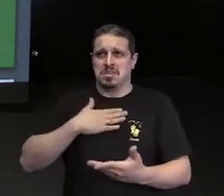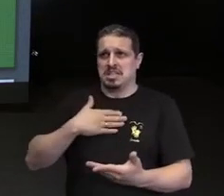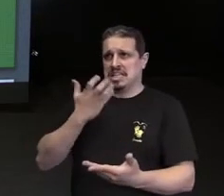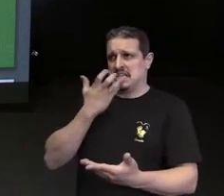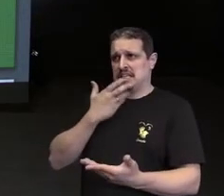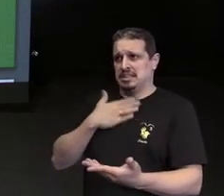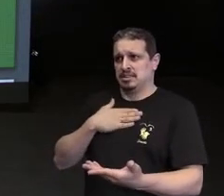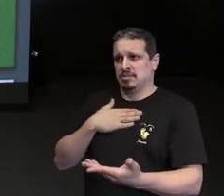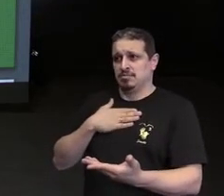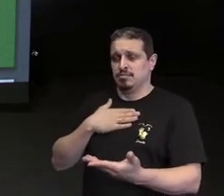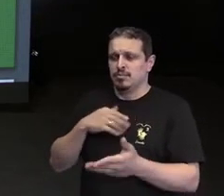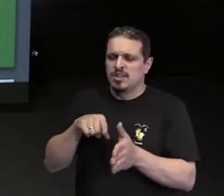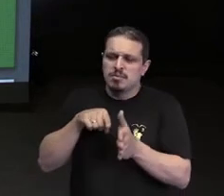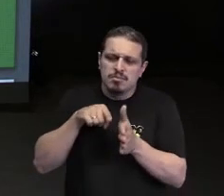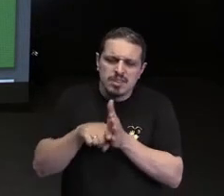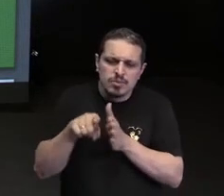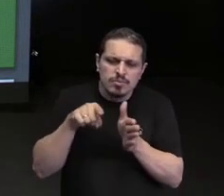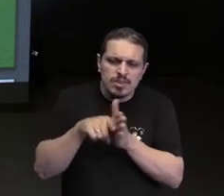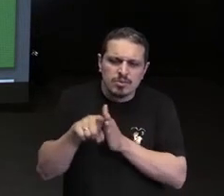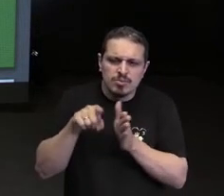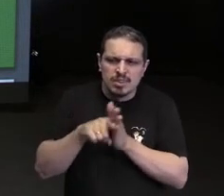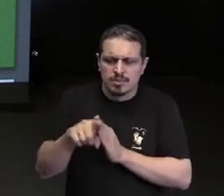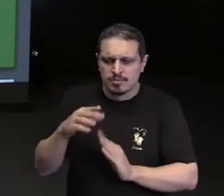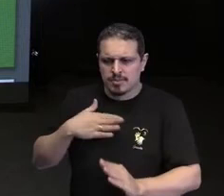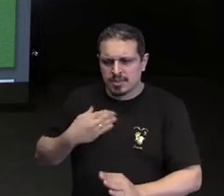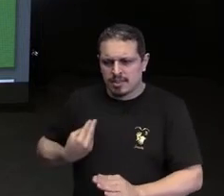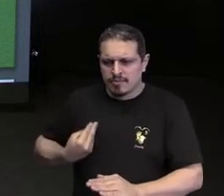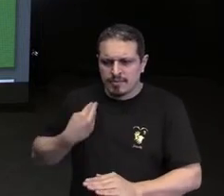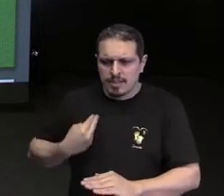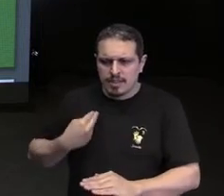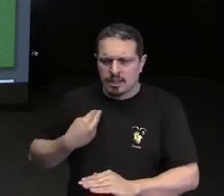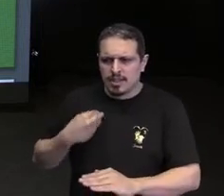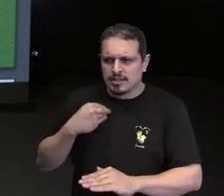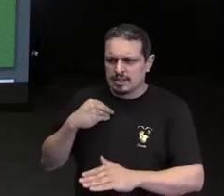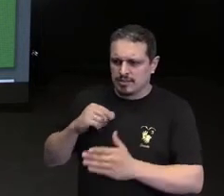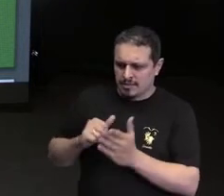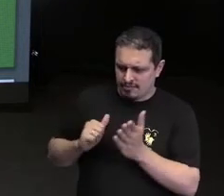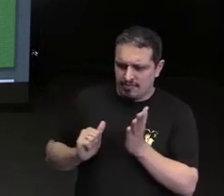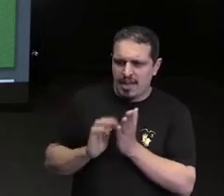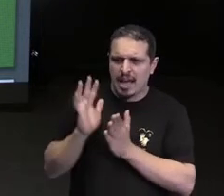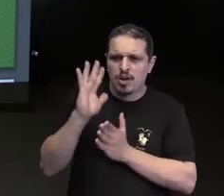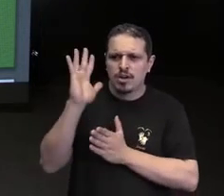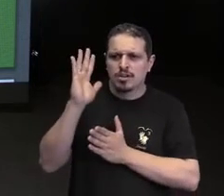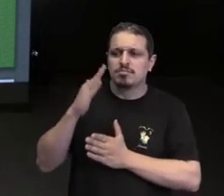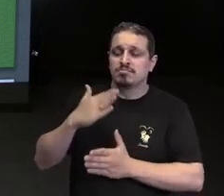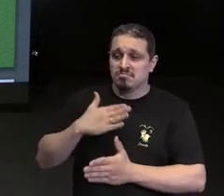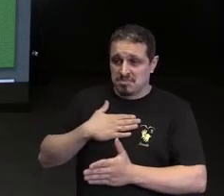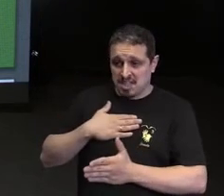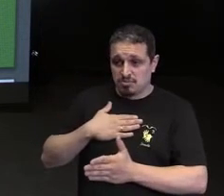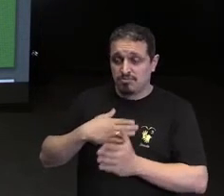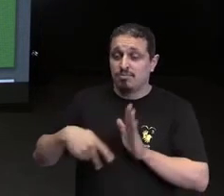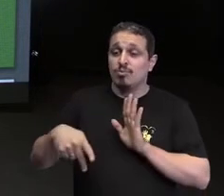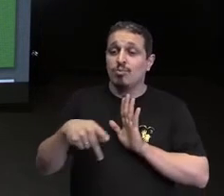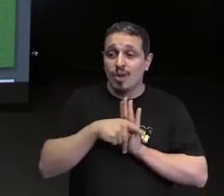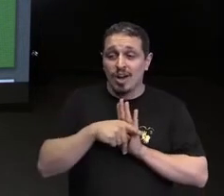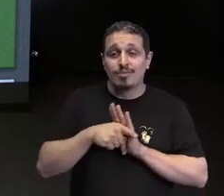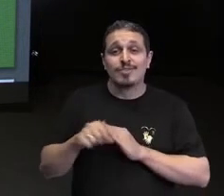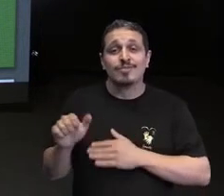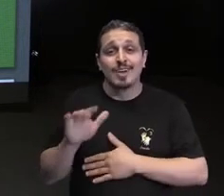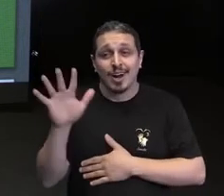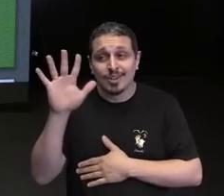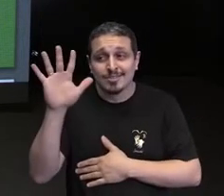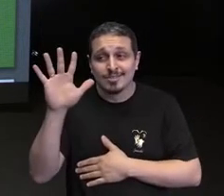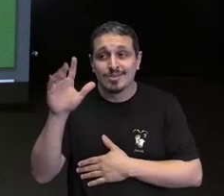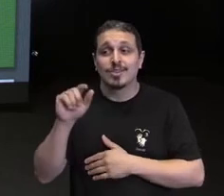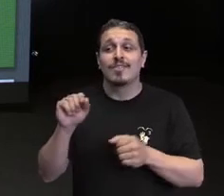questionou se a minha vida realmente valia tanto a pena e se o meu valor, ele era tão pertinente em relação às